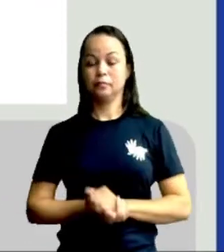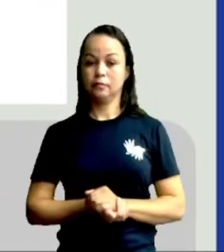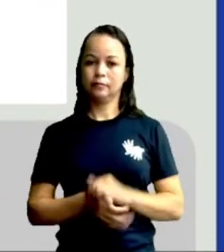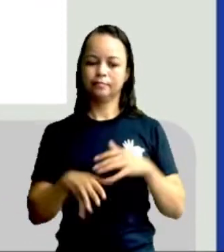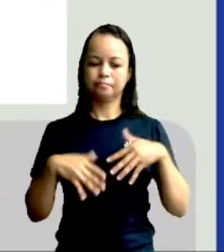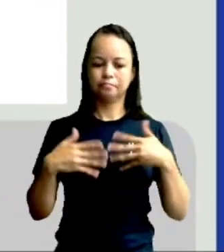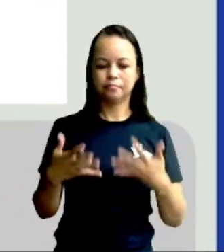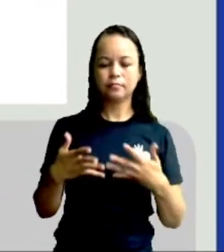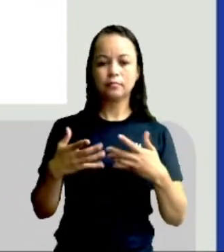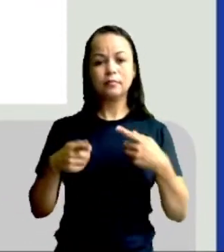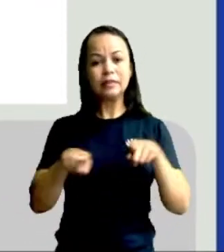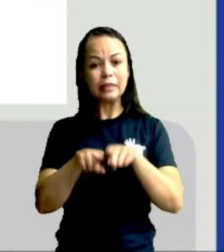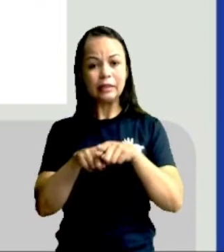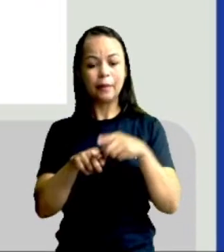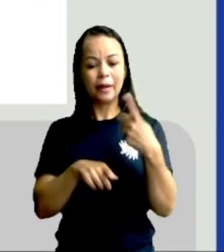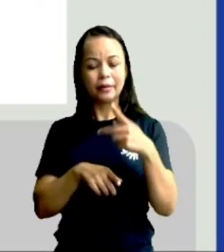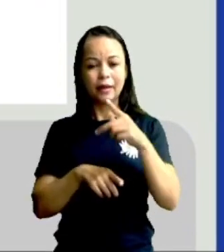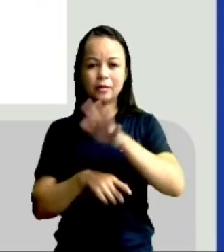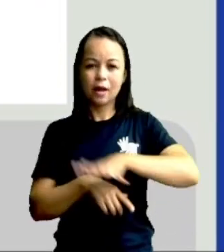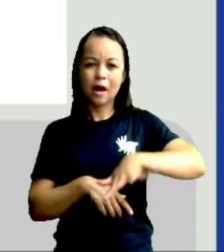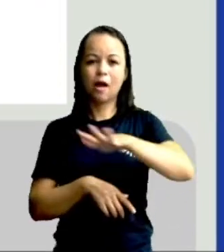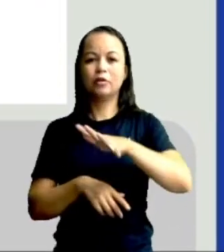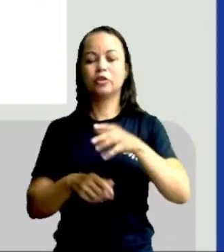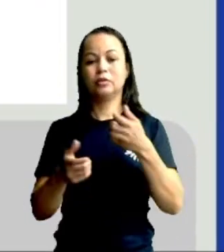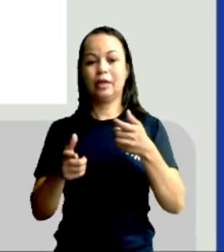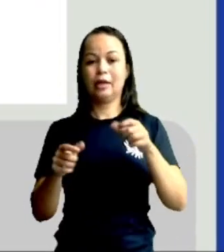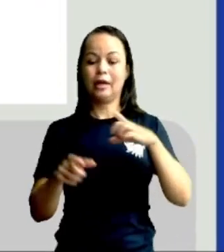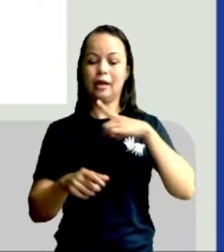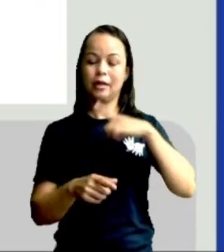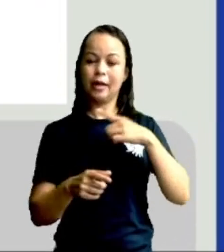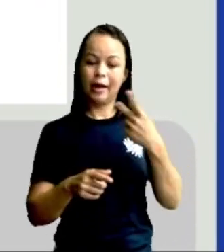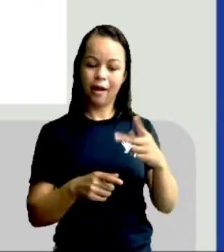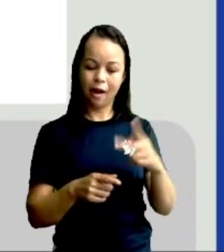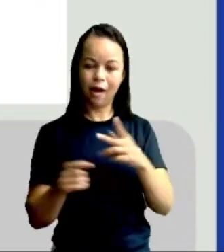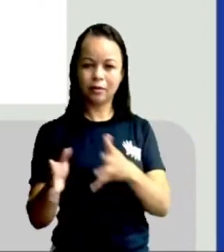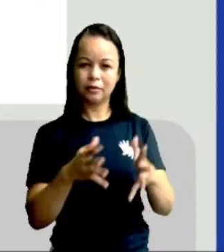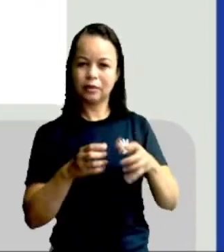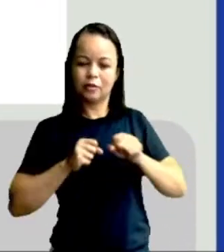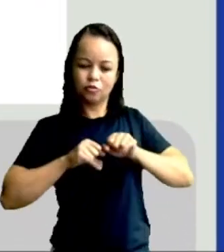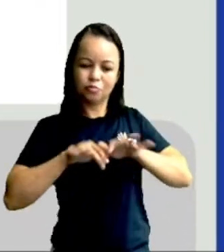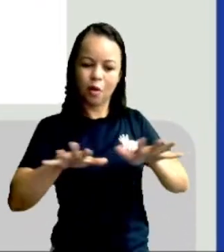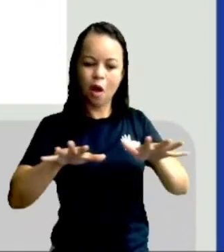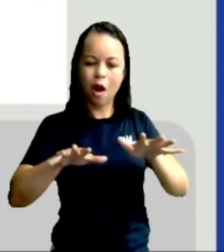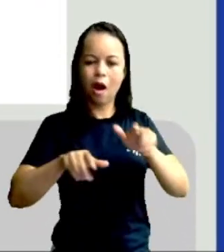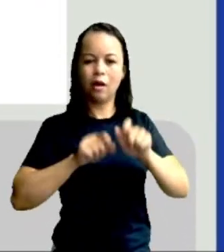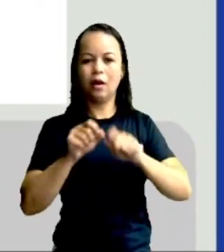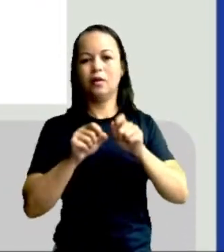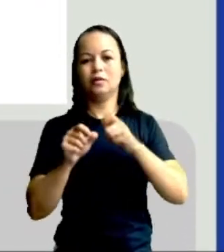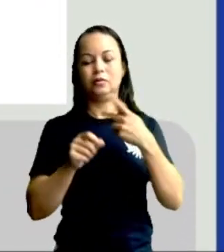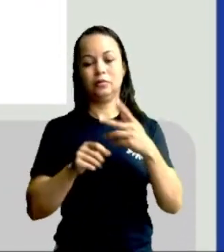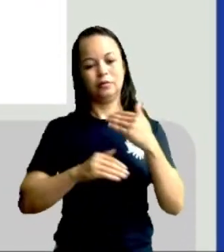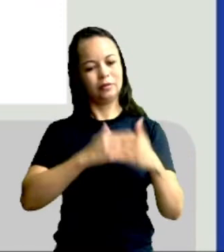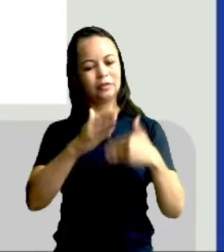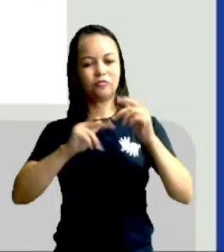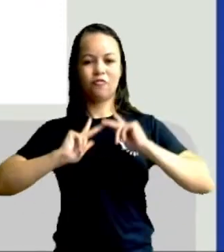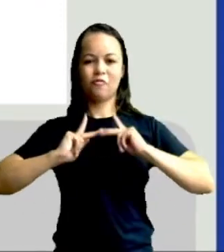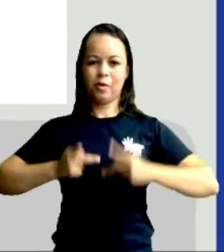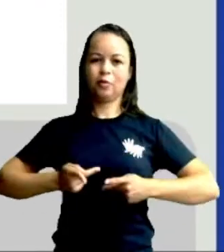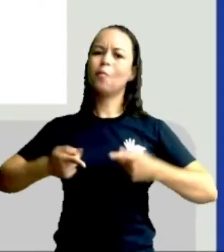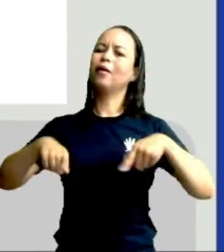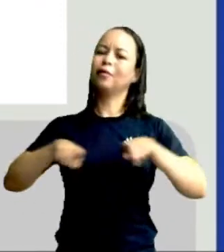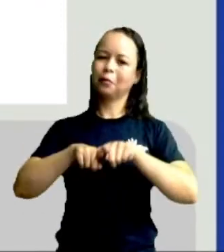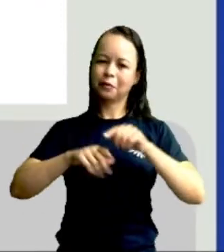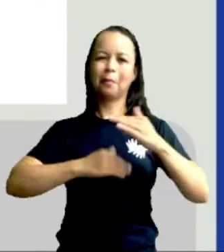eu não posso negar que também nessa região onde terá essa exploração, a gente vai ter, no primeiro momento, esse aumento do índice de desenvolvimento humano. Por quê?